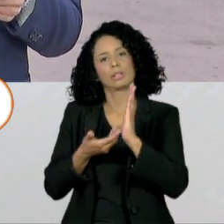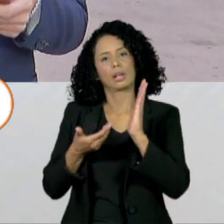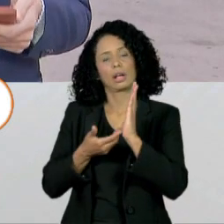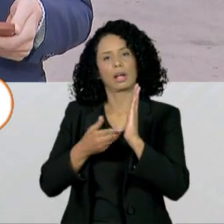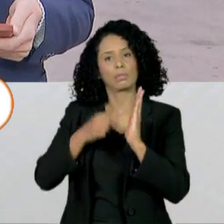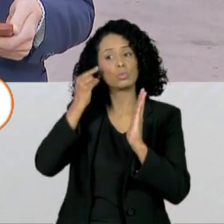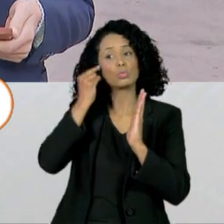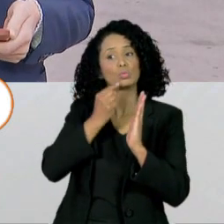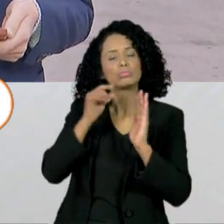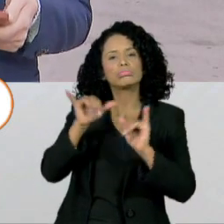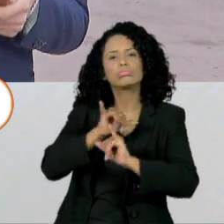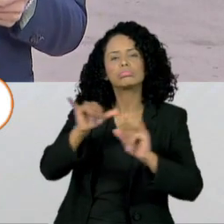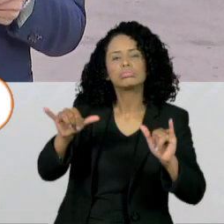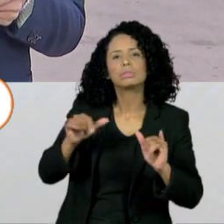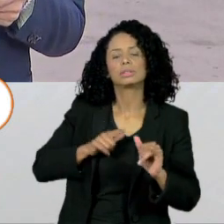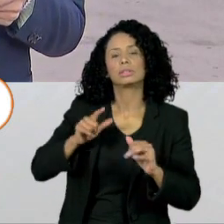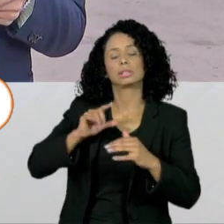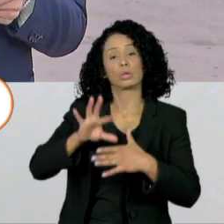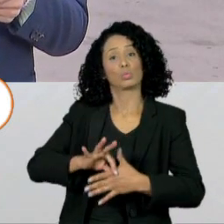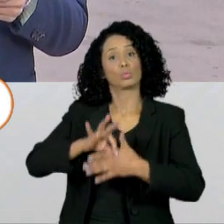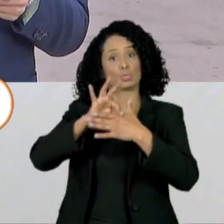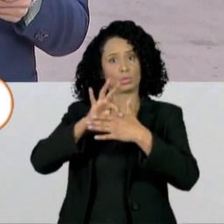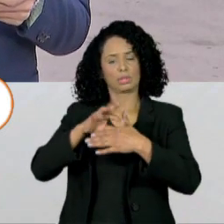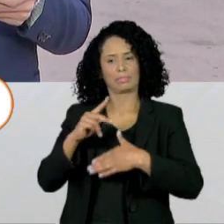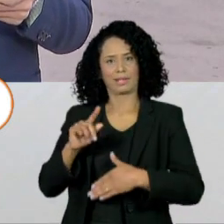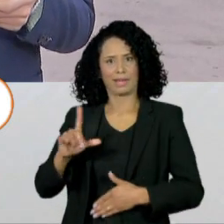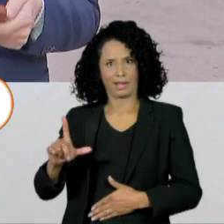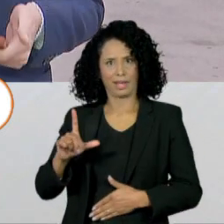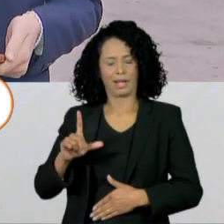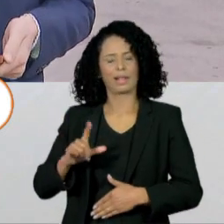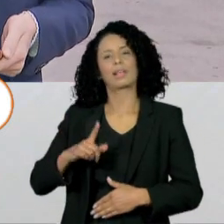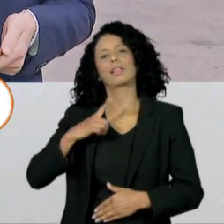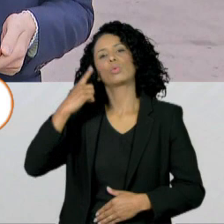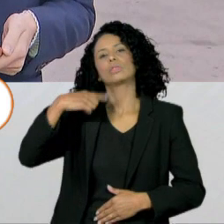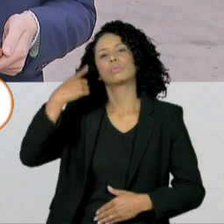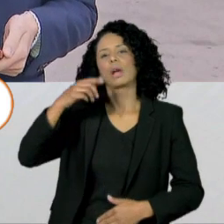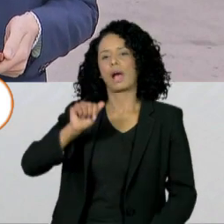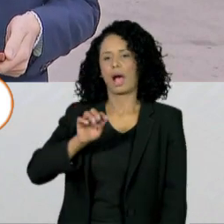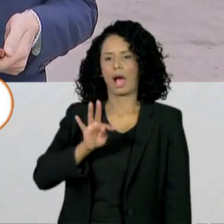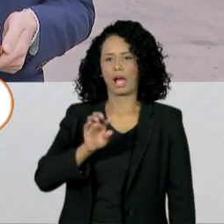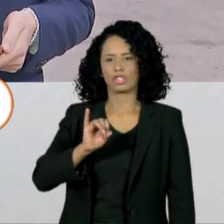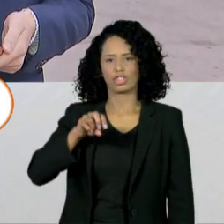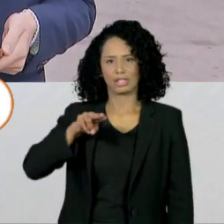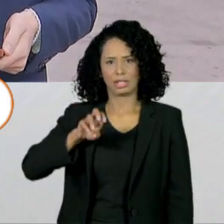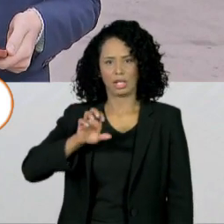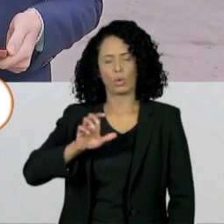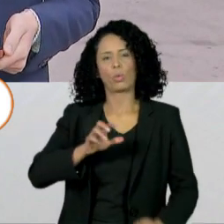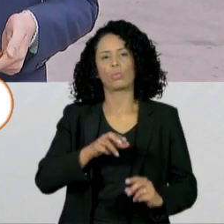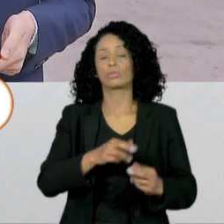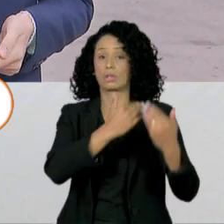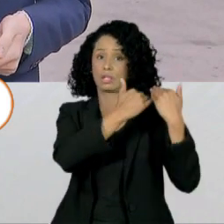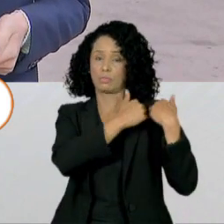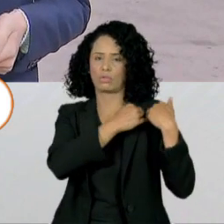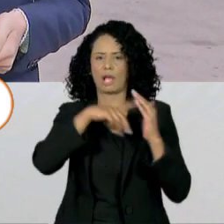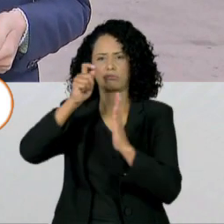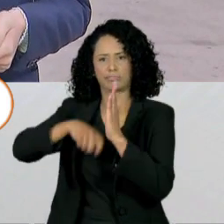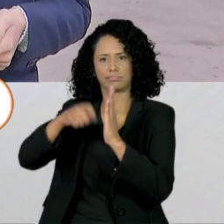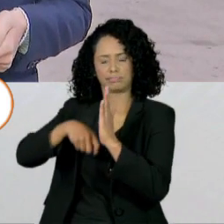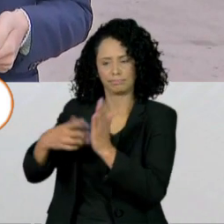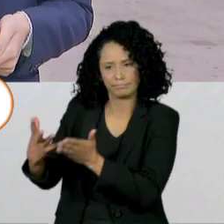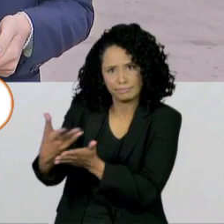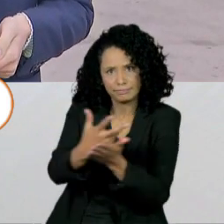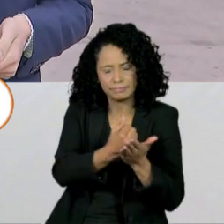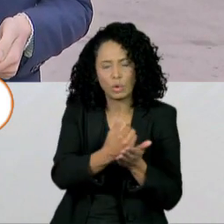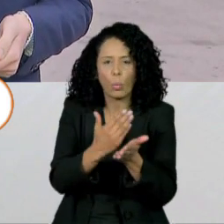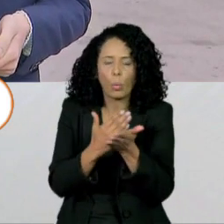que o líder do PL na bancada, o deputado Altineu Cortes, já está coletando essas assinaturas para que a CPI seja aberta